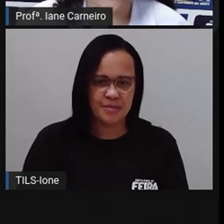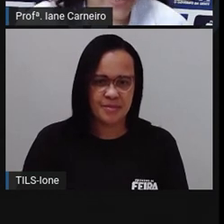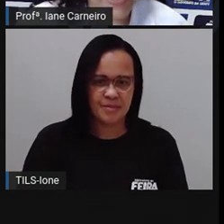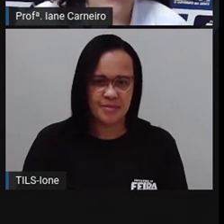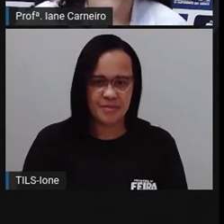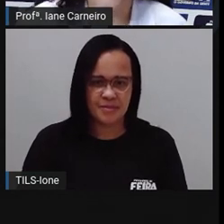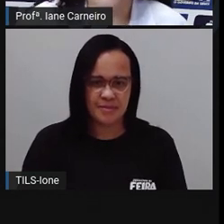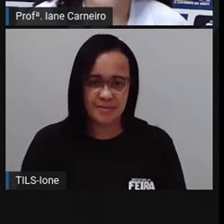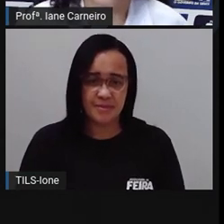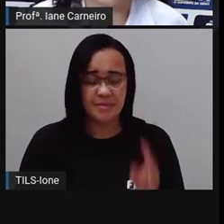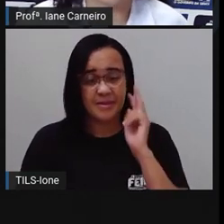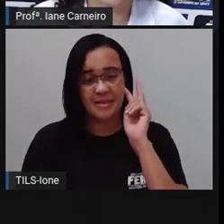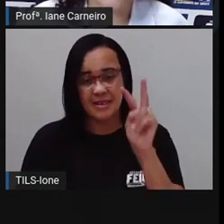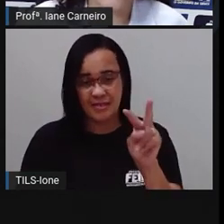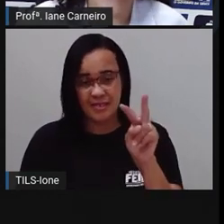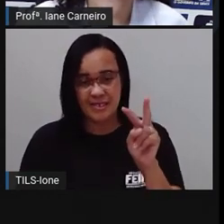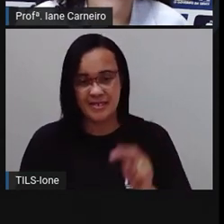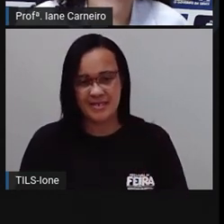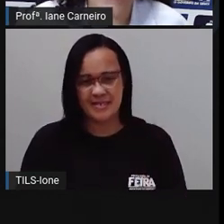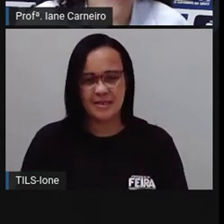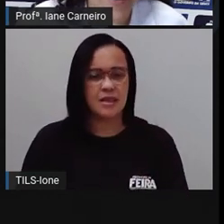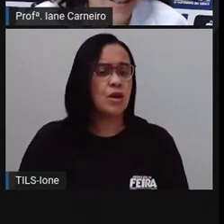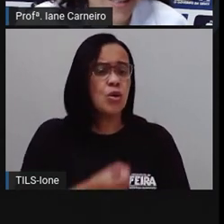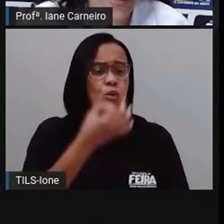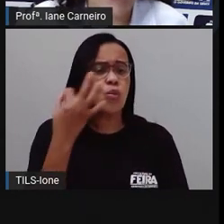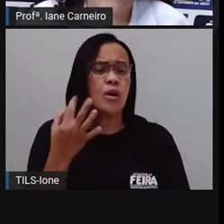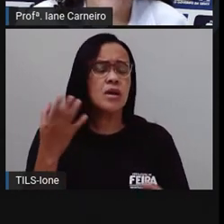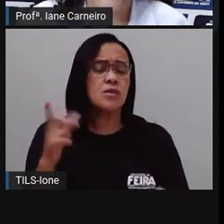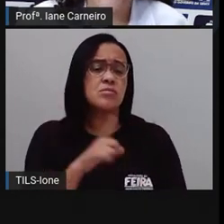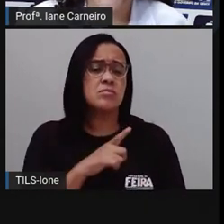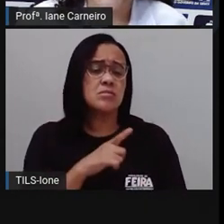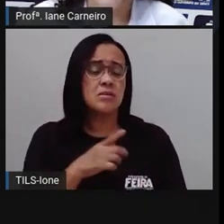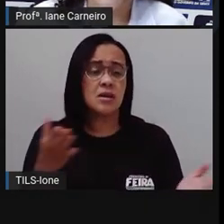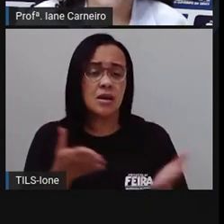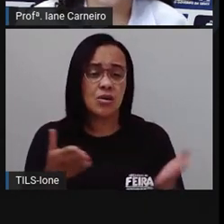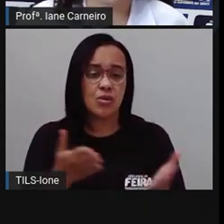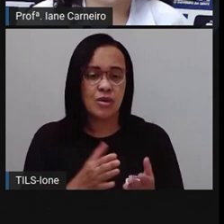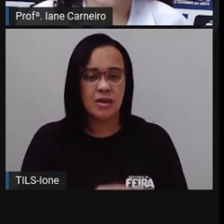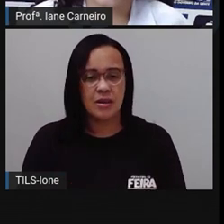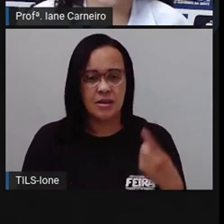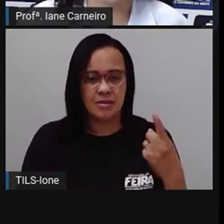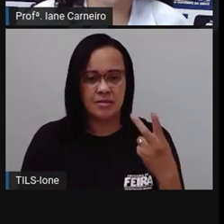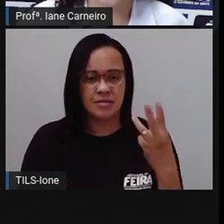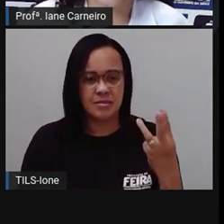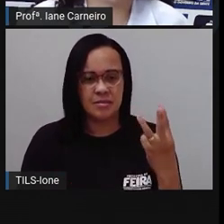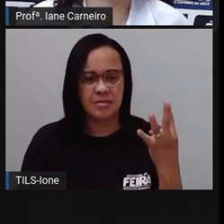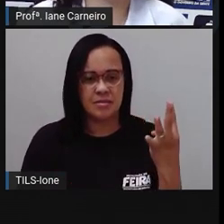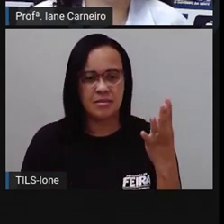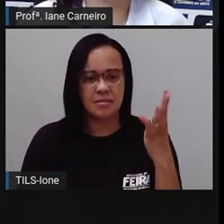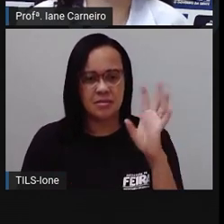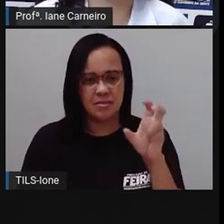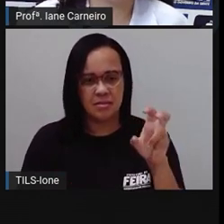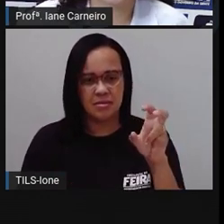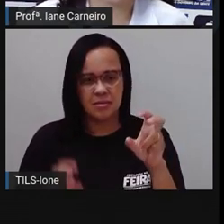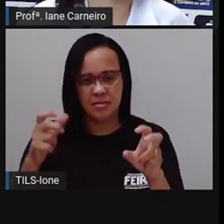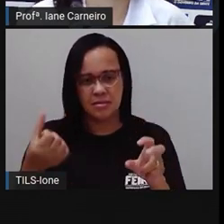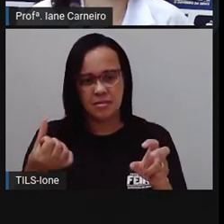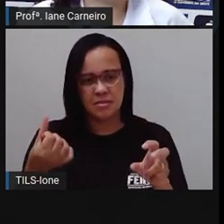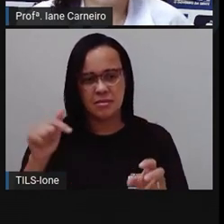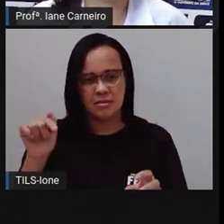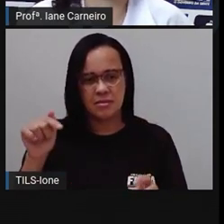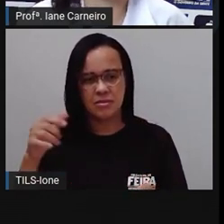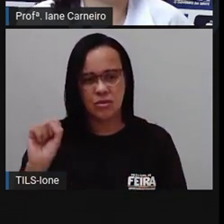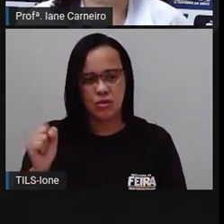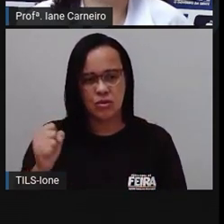cachorrinho, ele tem que cobrir o macaco. Vamos contar quantos tem, ó. Um, dois, três, quatro, cinco, seis,